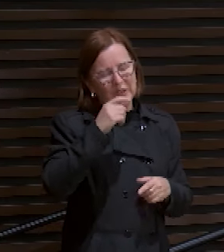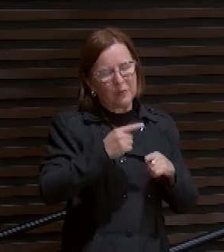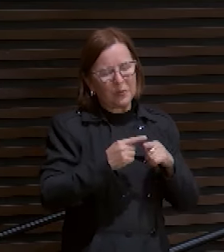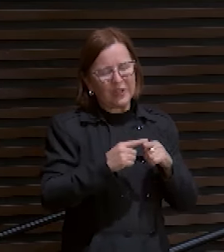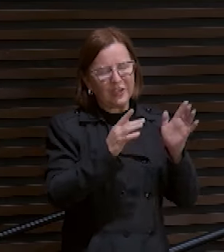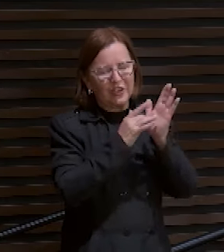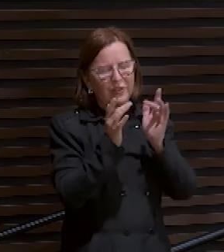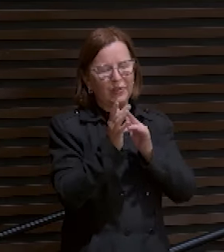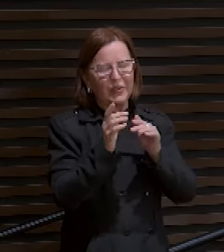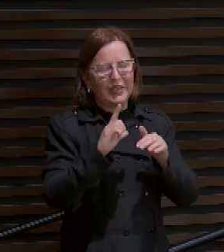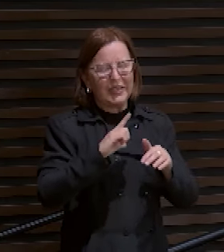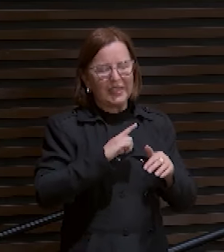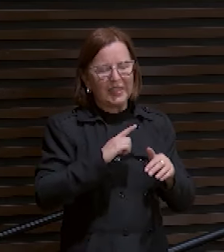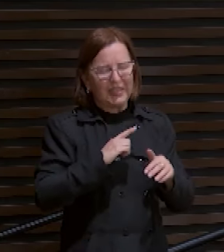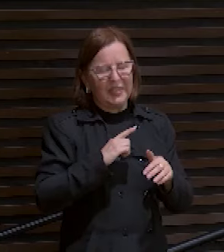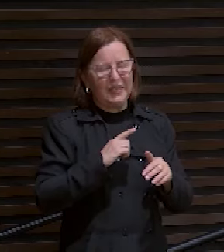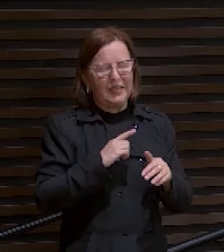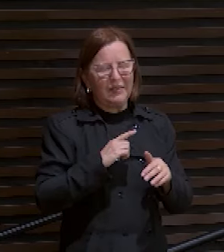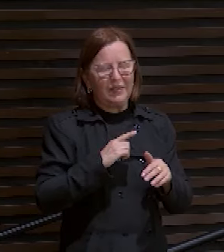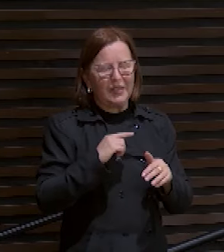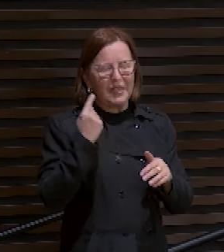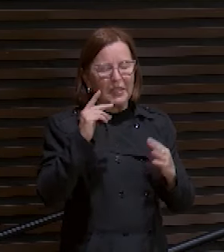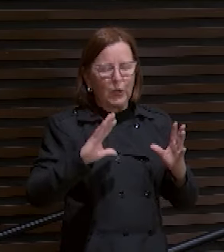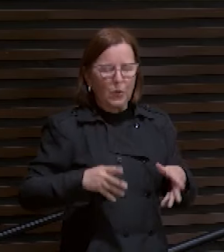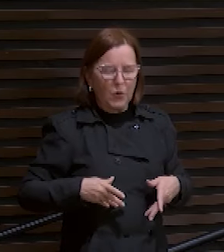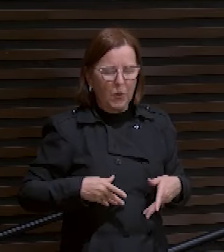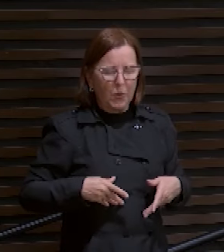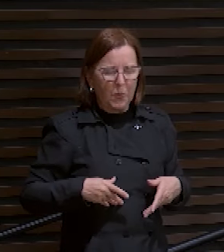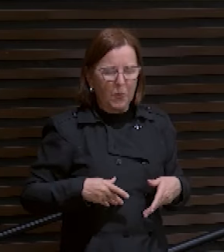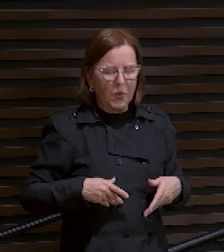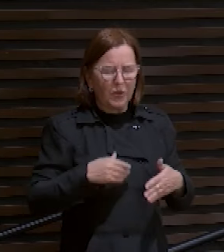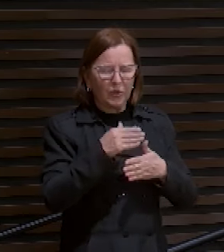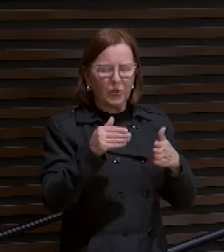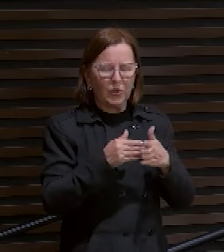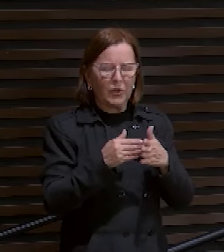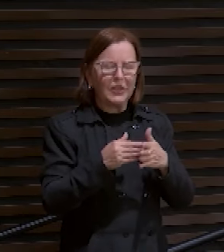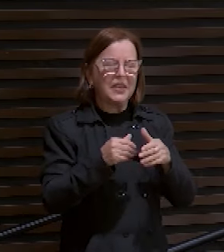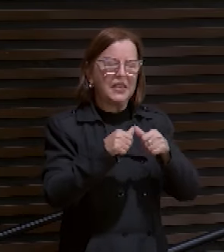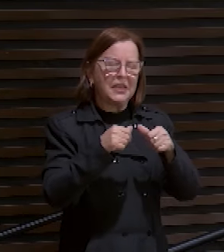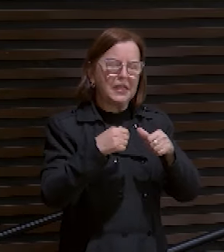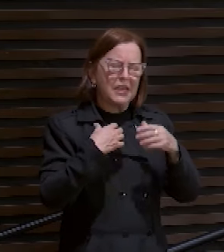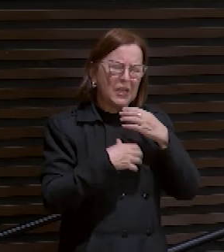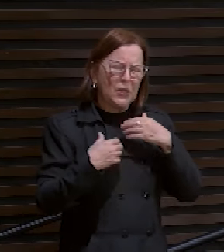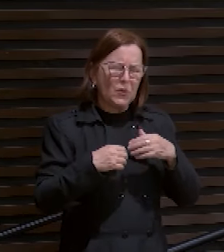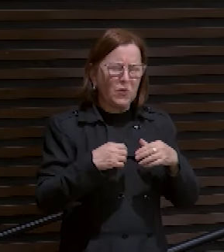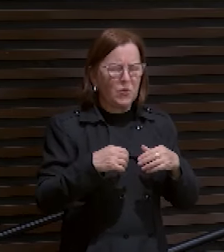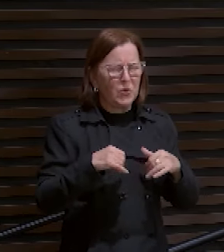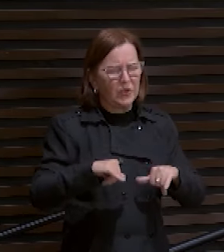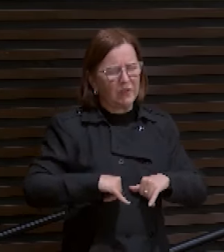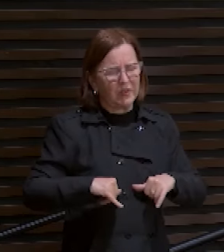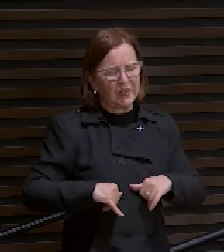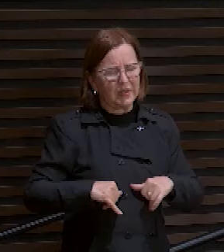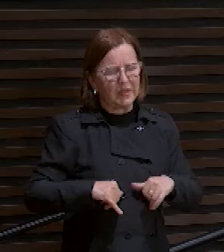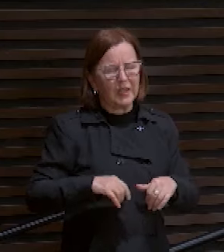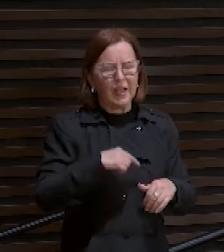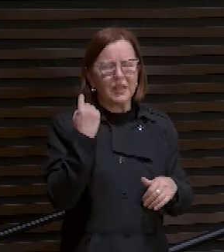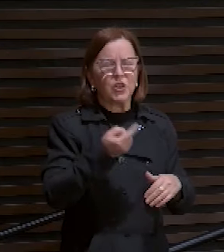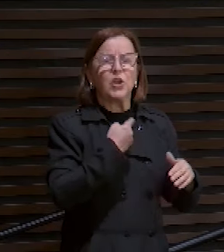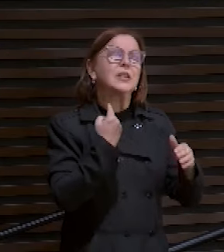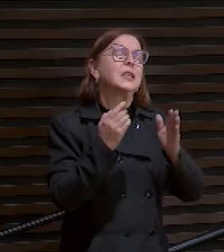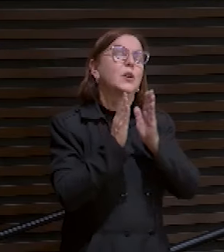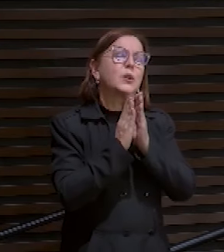passou na carne dele. Toda essa angústia, todo esse sofrimento. E pai, a nossa oração é que